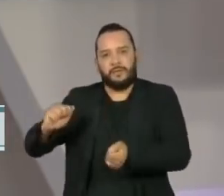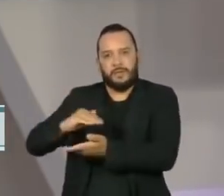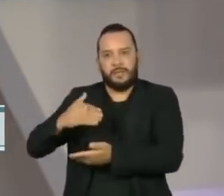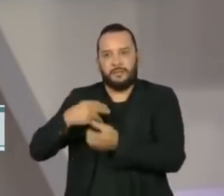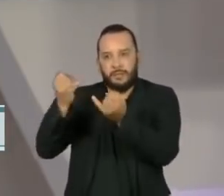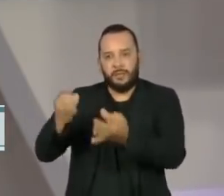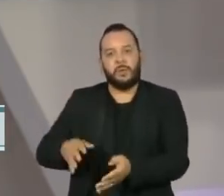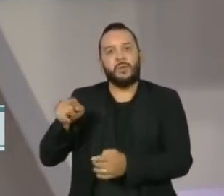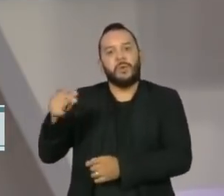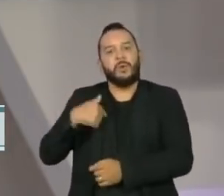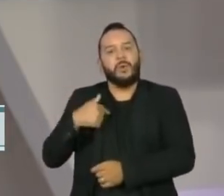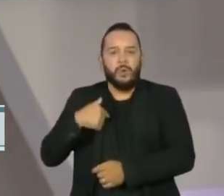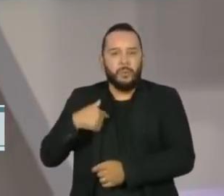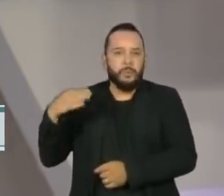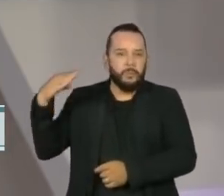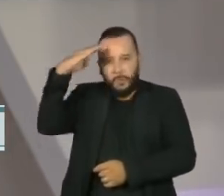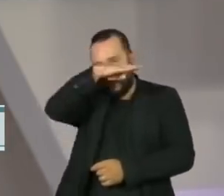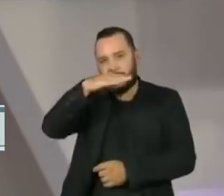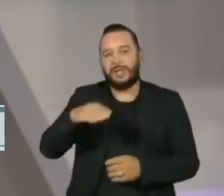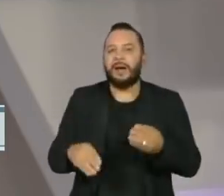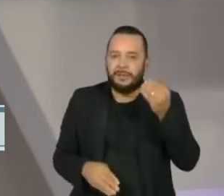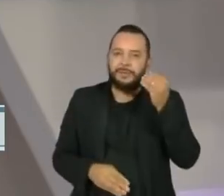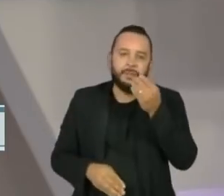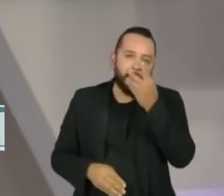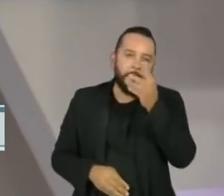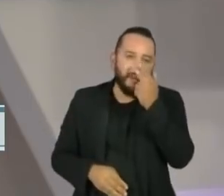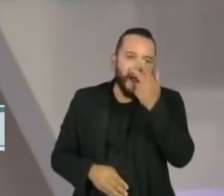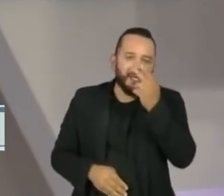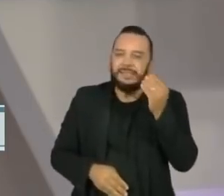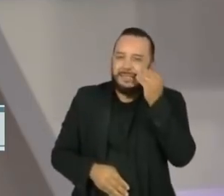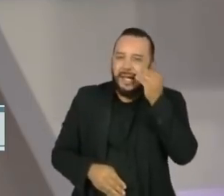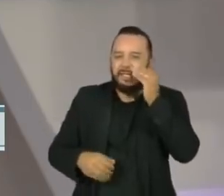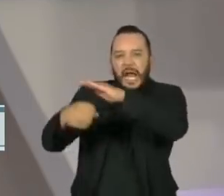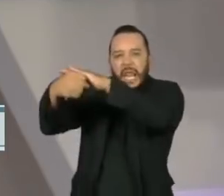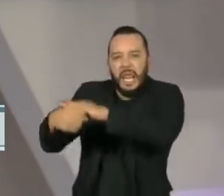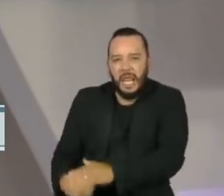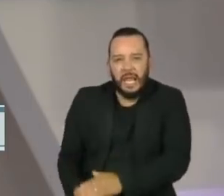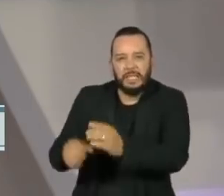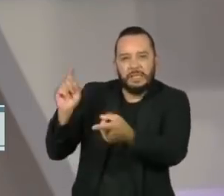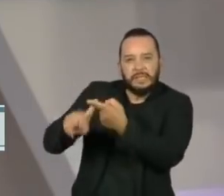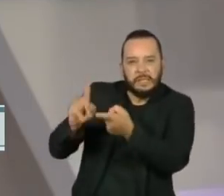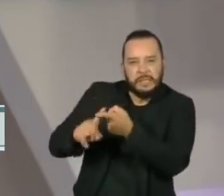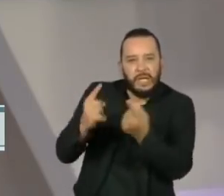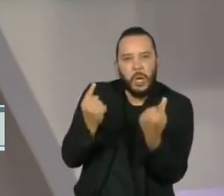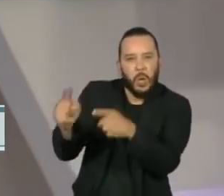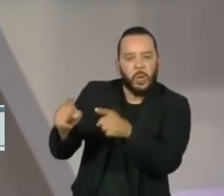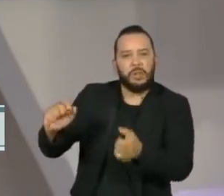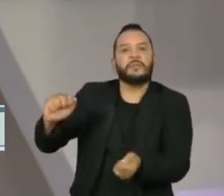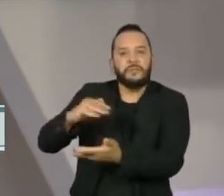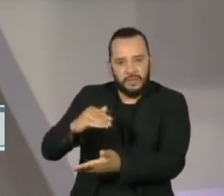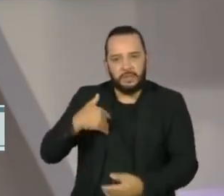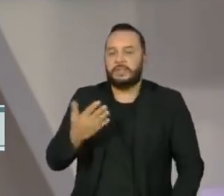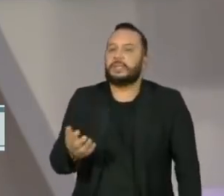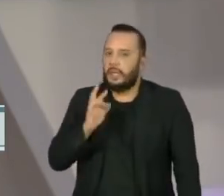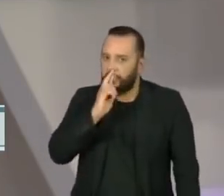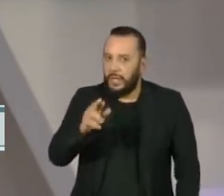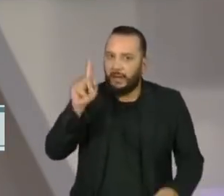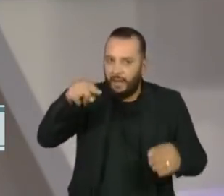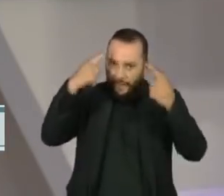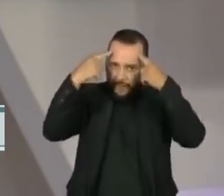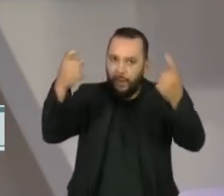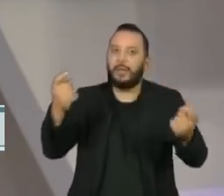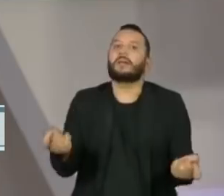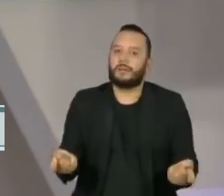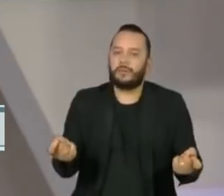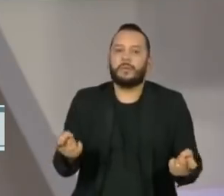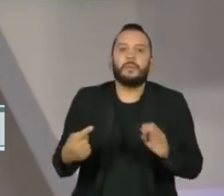como tentativa de intervenção e ameaça de retaliação, cujos resultados podem ser trágicos e violentos,